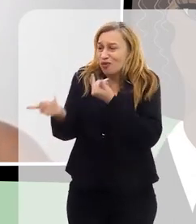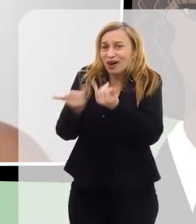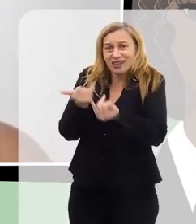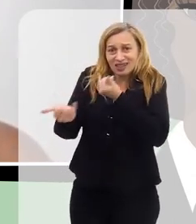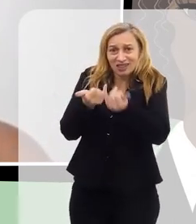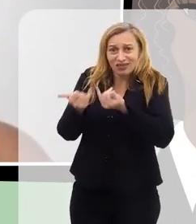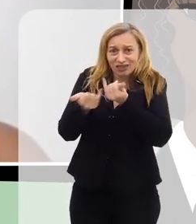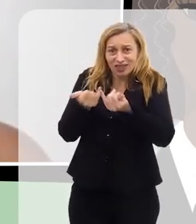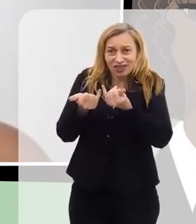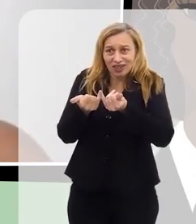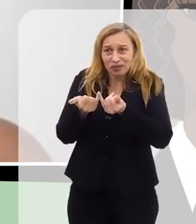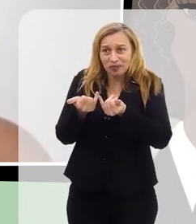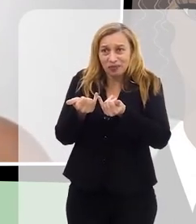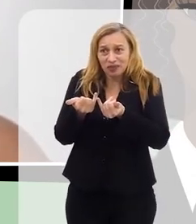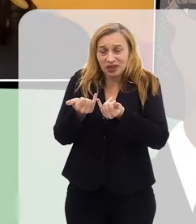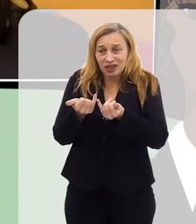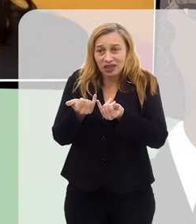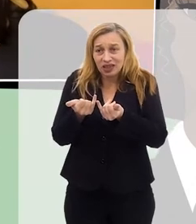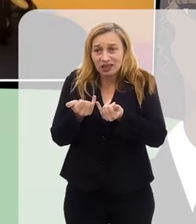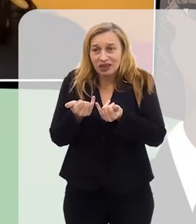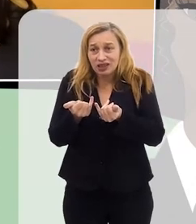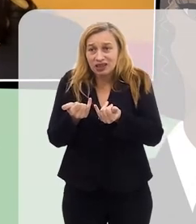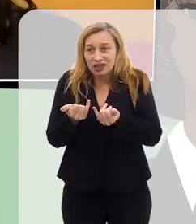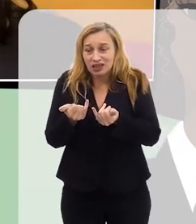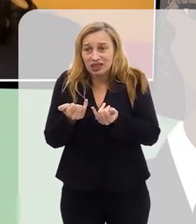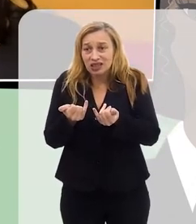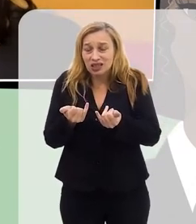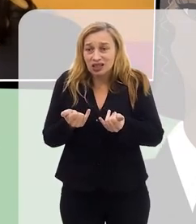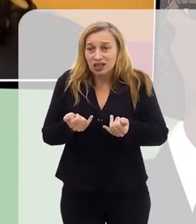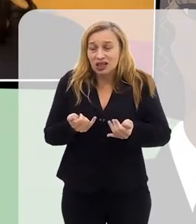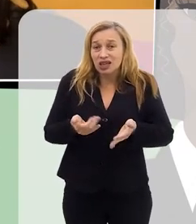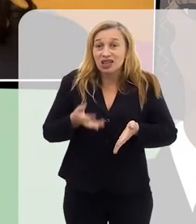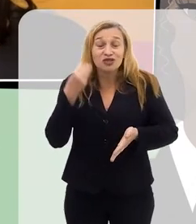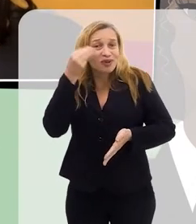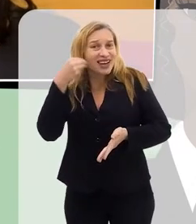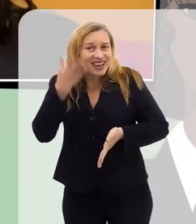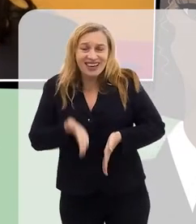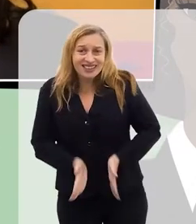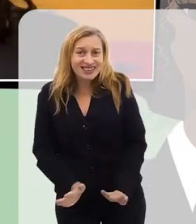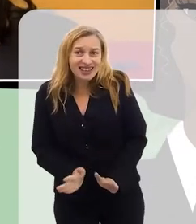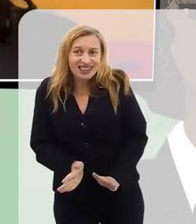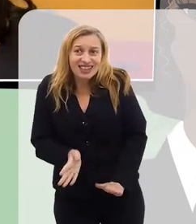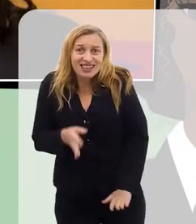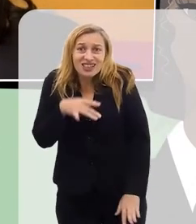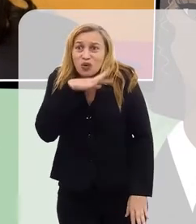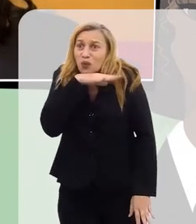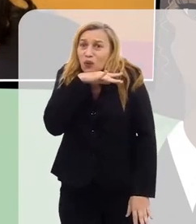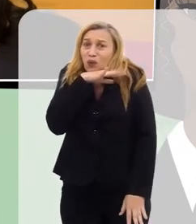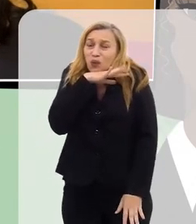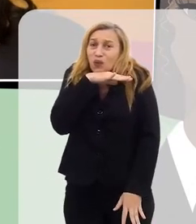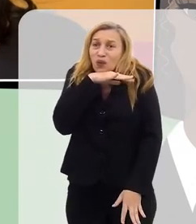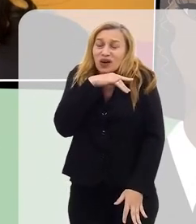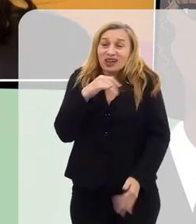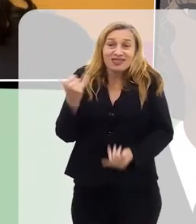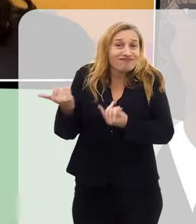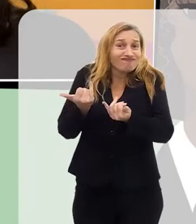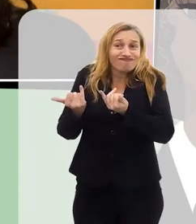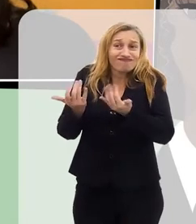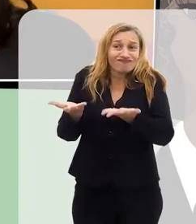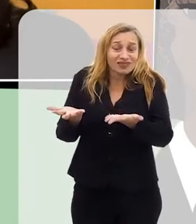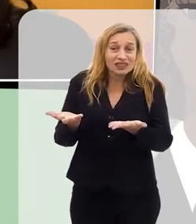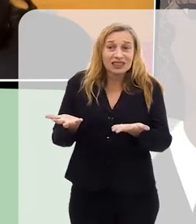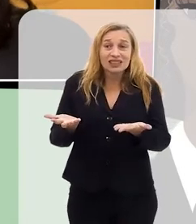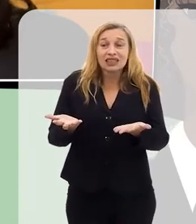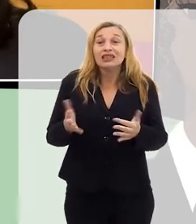informação ao longo da vida que faz com que o parto seja uma experiência horrível, né, a gente ouve coisas terríveis sobre